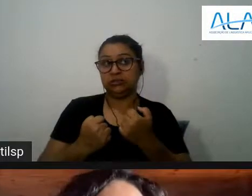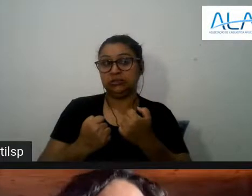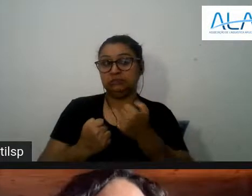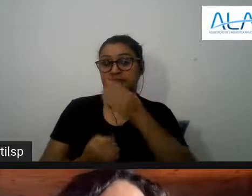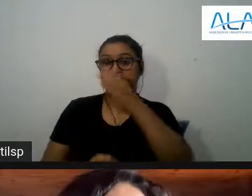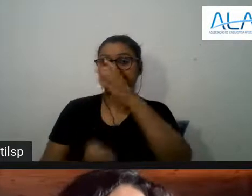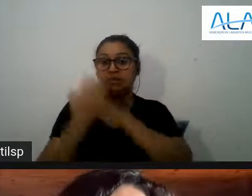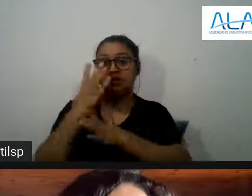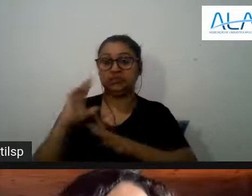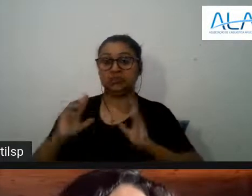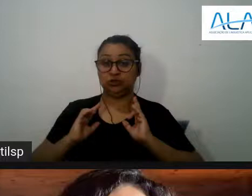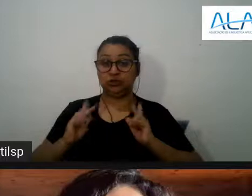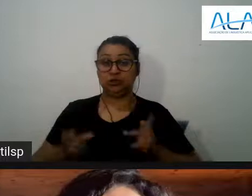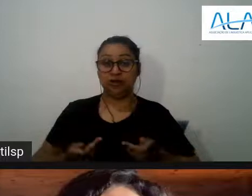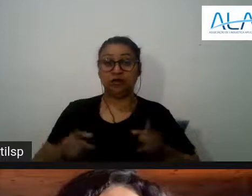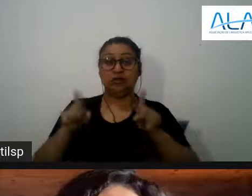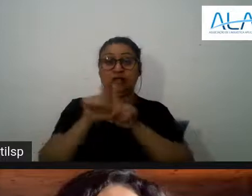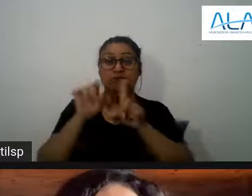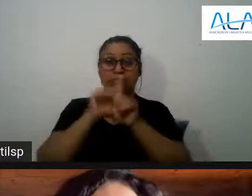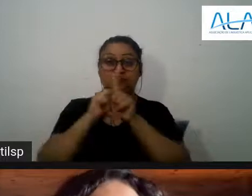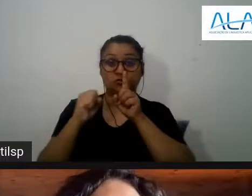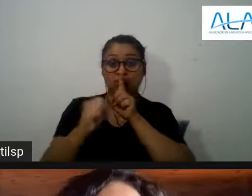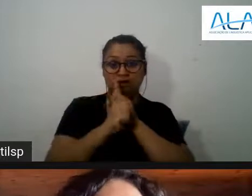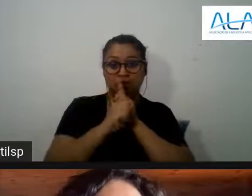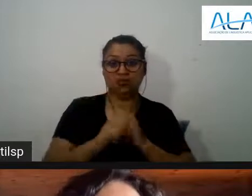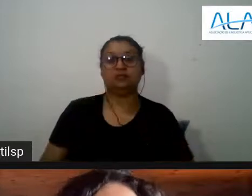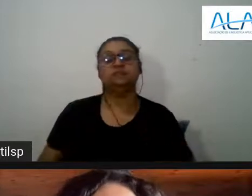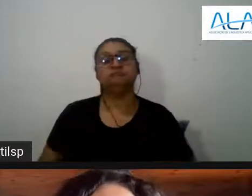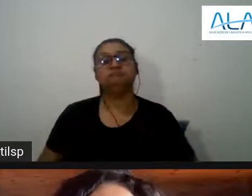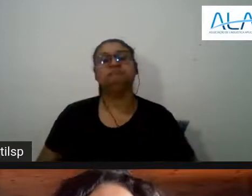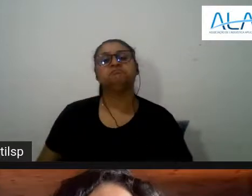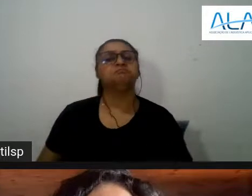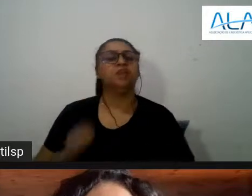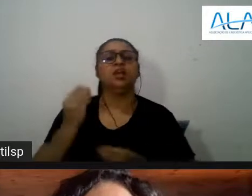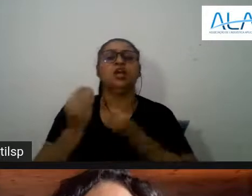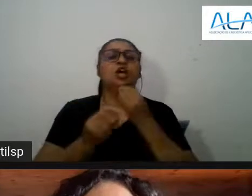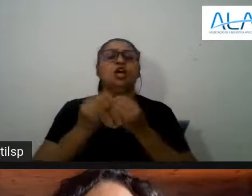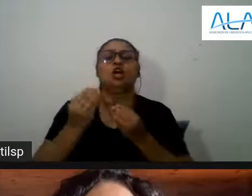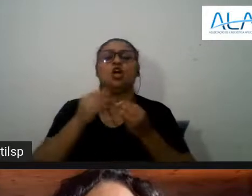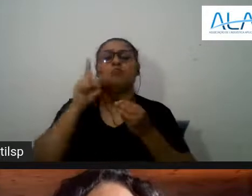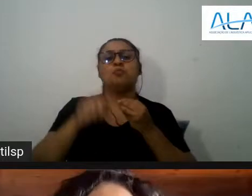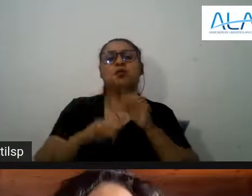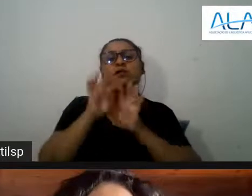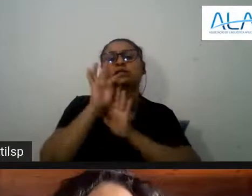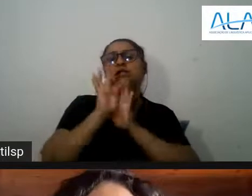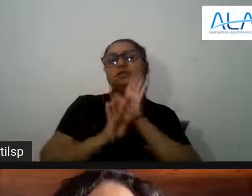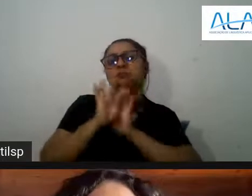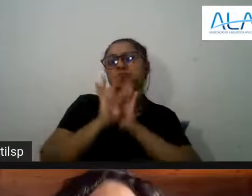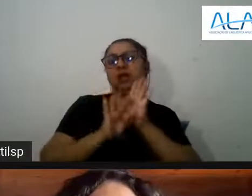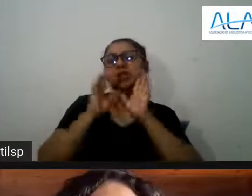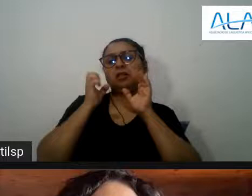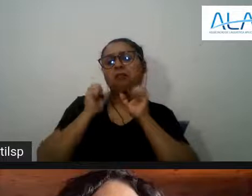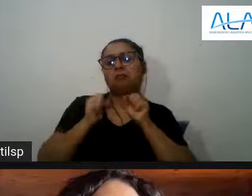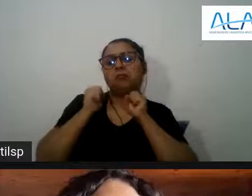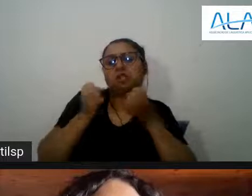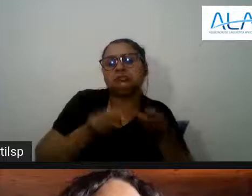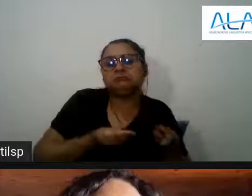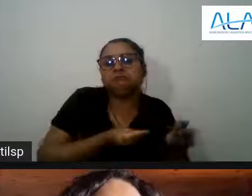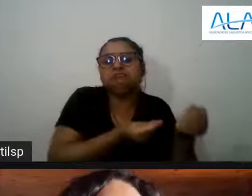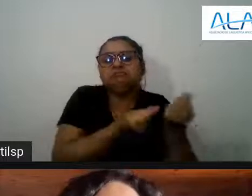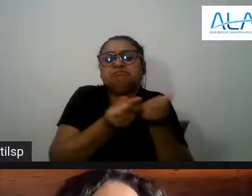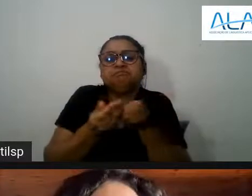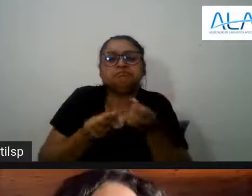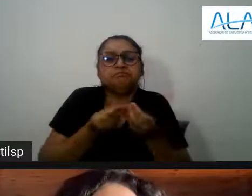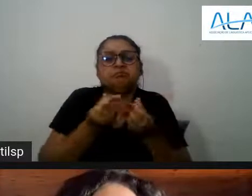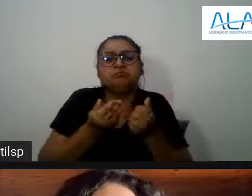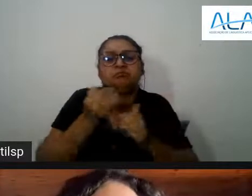humano e da nossa sociedade como esses textos podem contribuir então para o desenvolvimento do